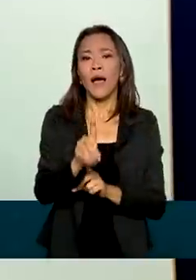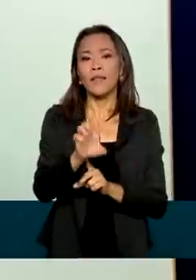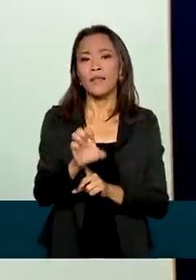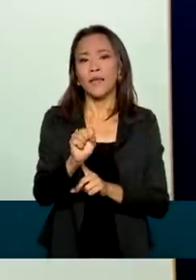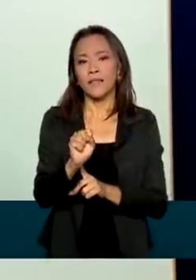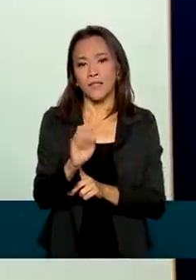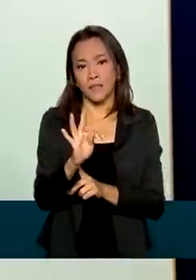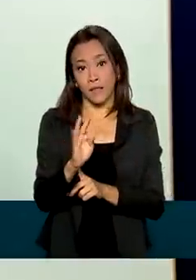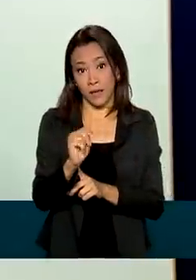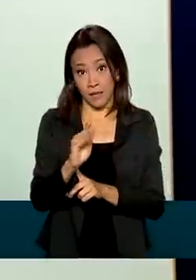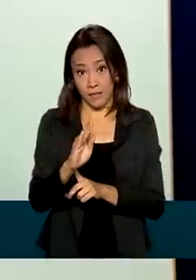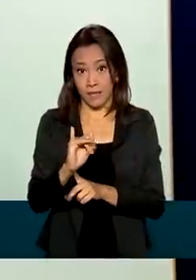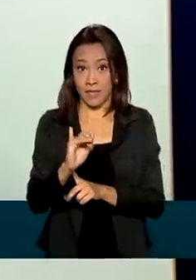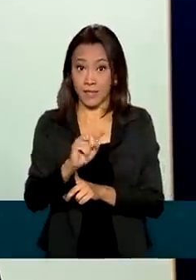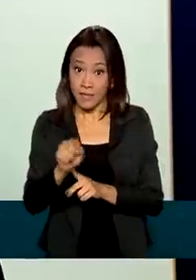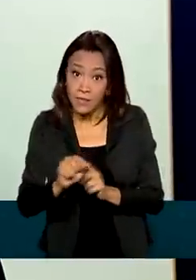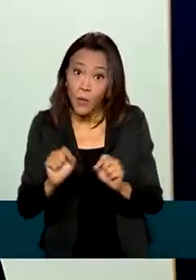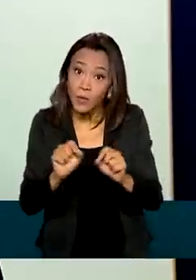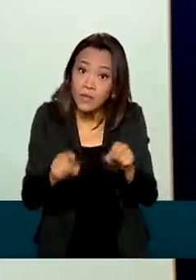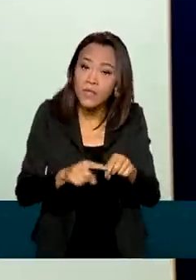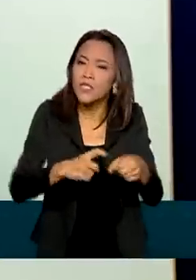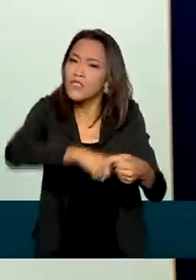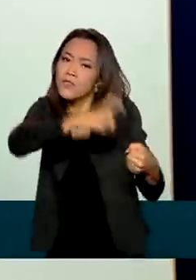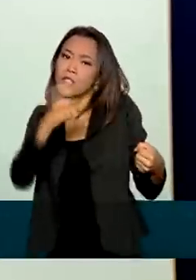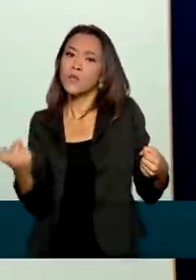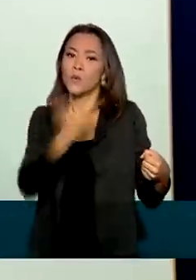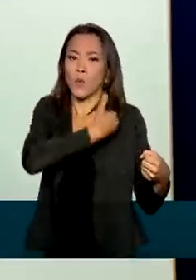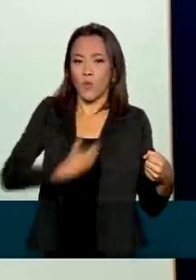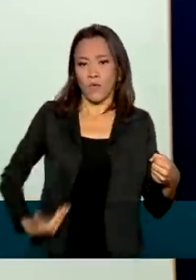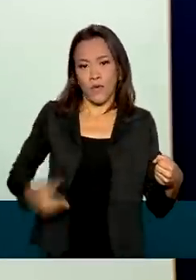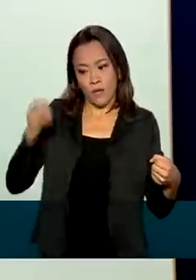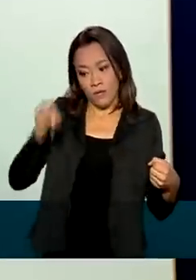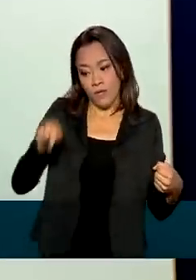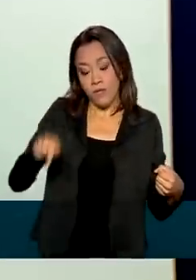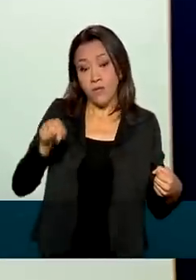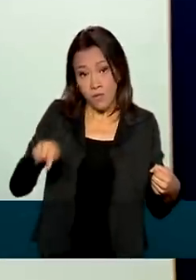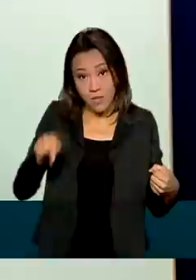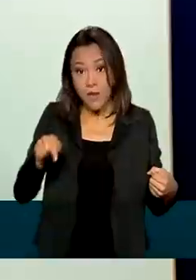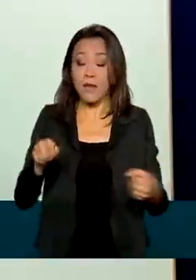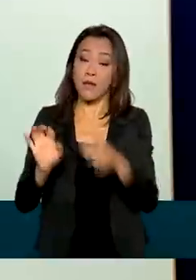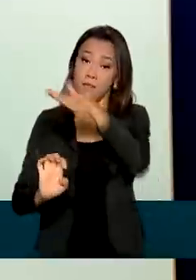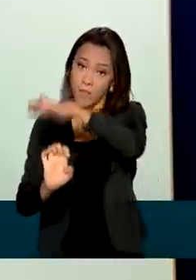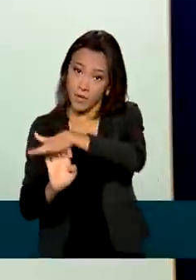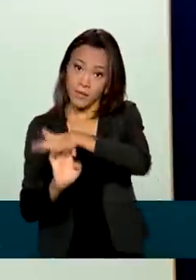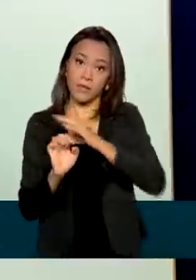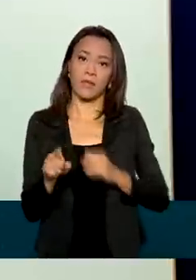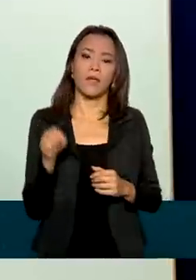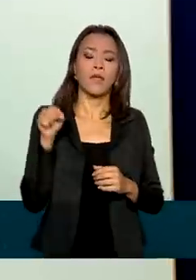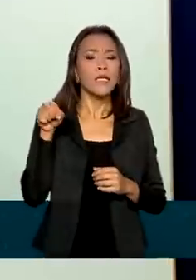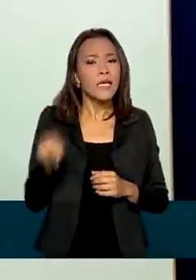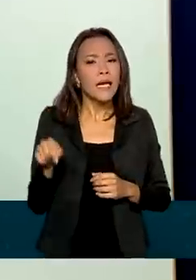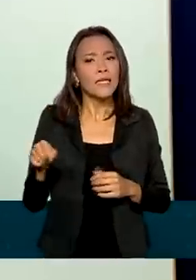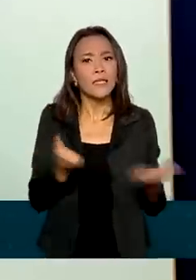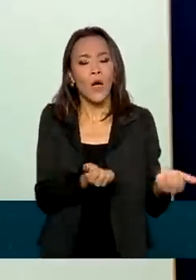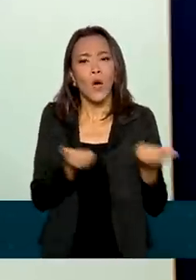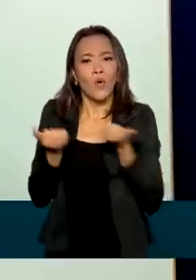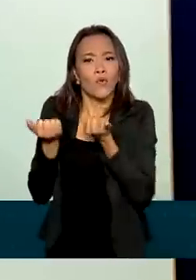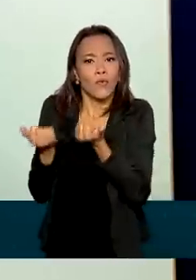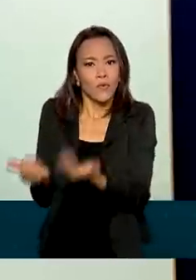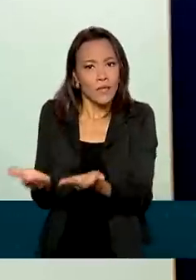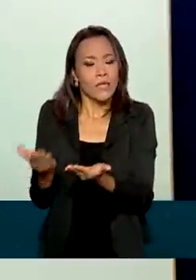a aprovação na Câmara ontem à noite, isso permitirá que o sistema Eletrobras se capitalize com essa grande oferta